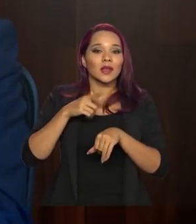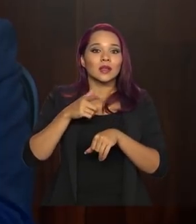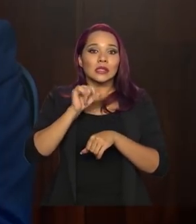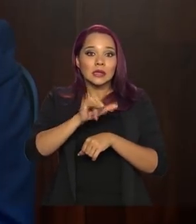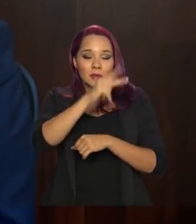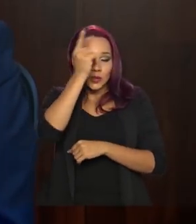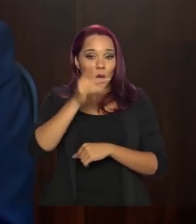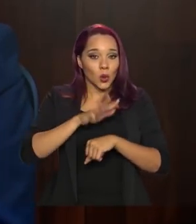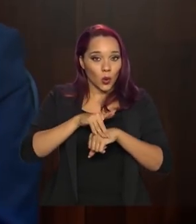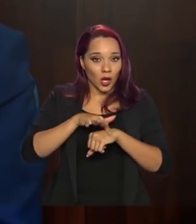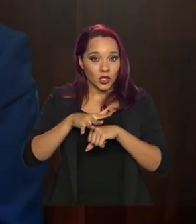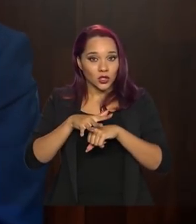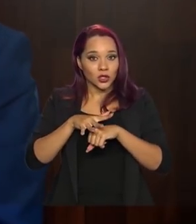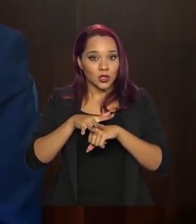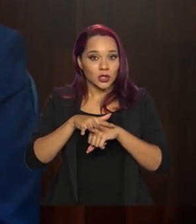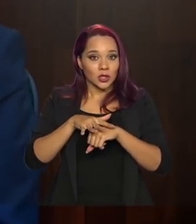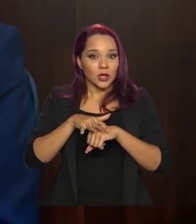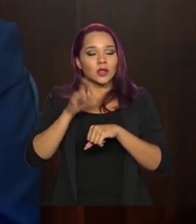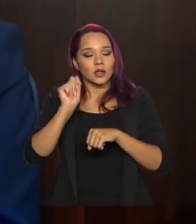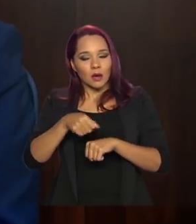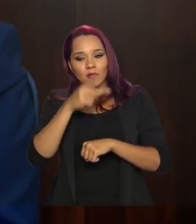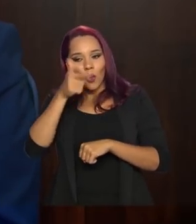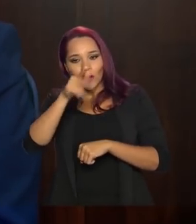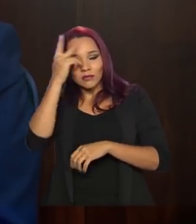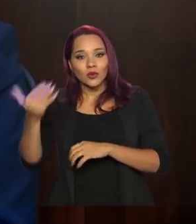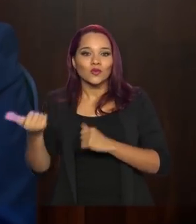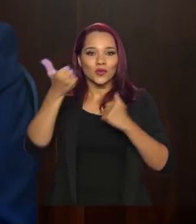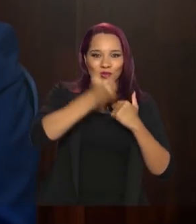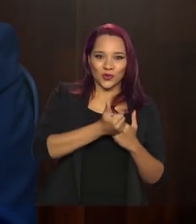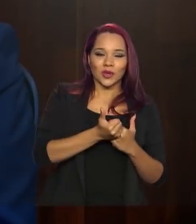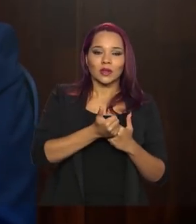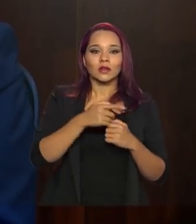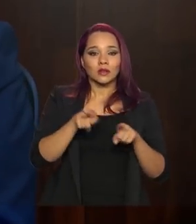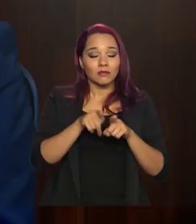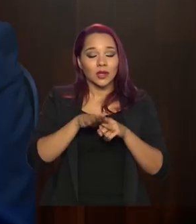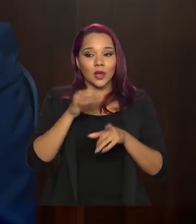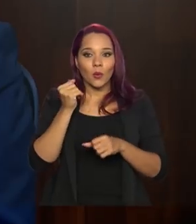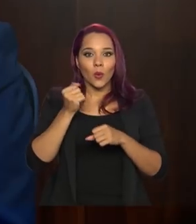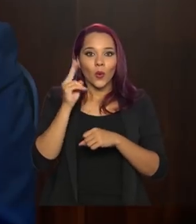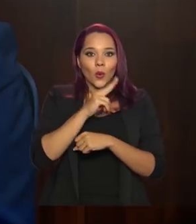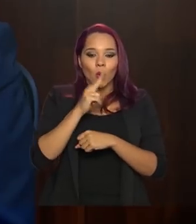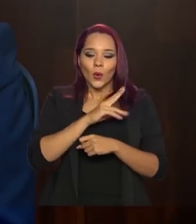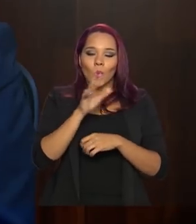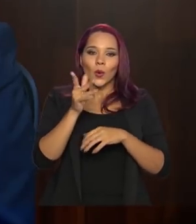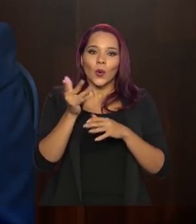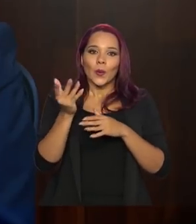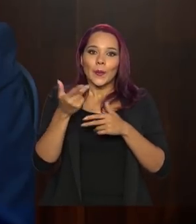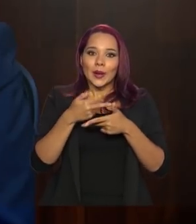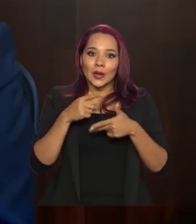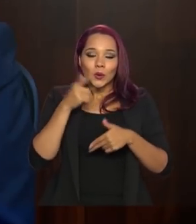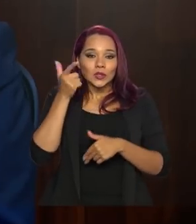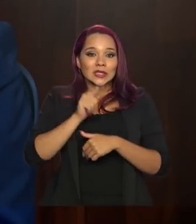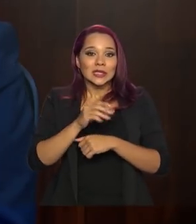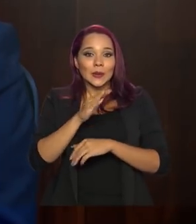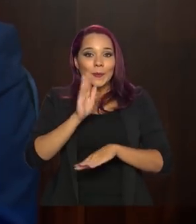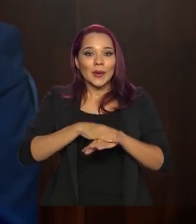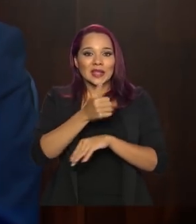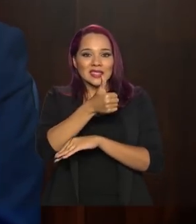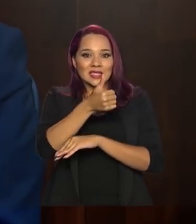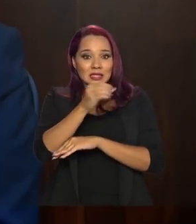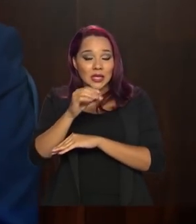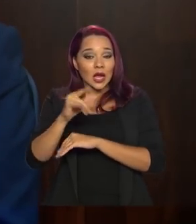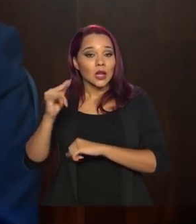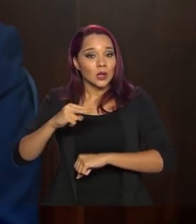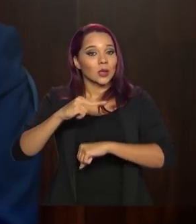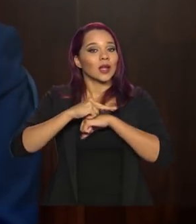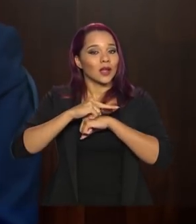substituir quando cair. Estamos correndo também para inaugurar 100 leitos no Hospital das Clínicas de Porto Alegre, que a gente